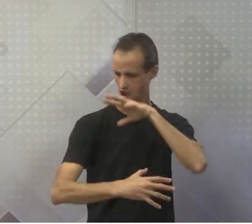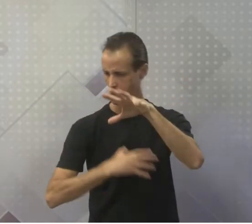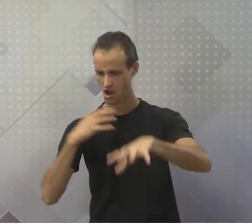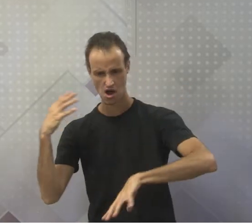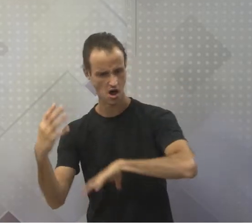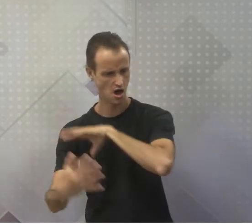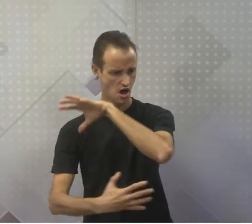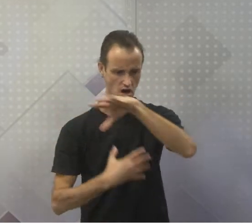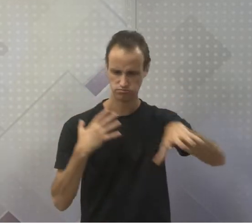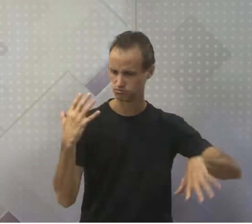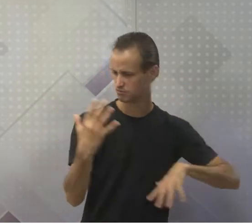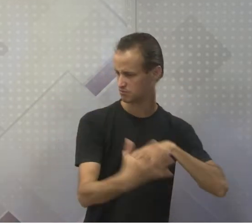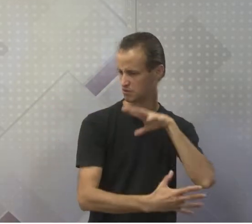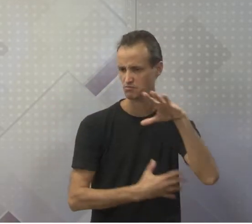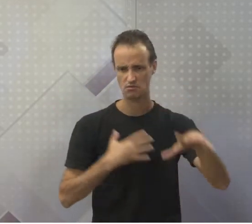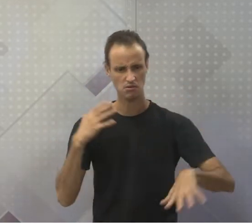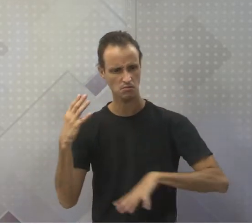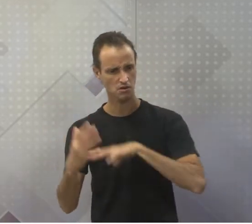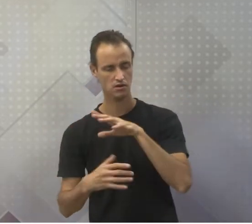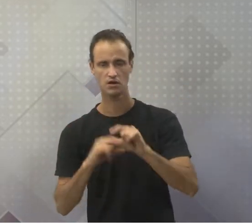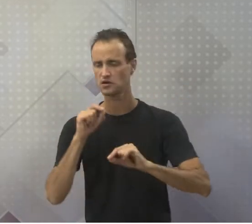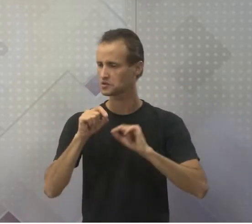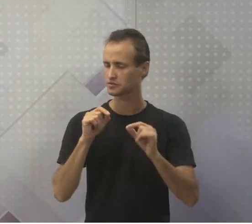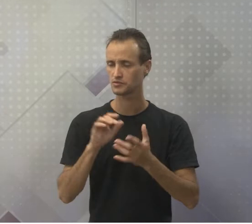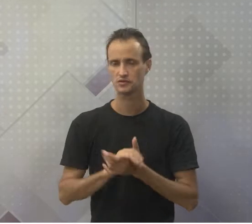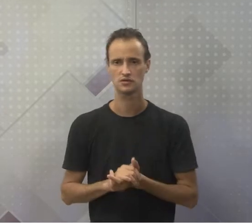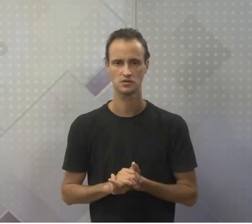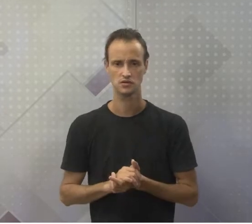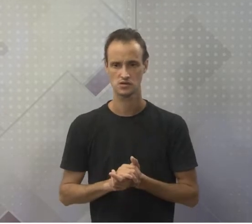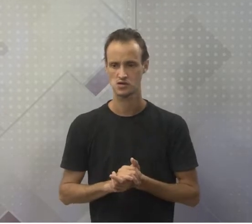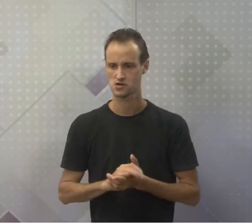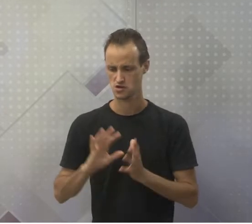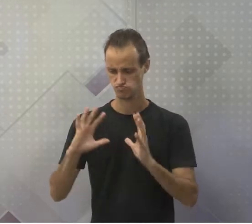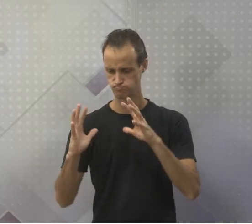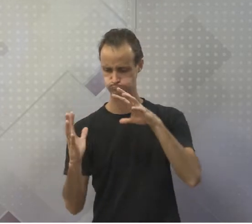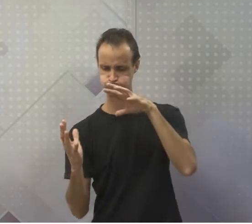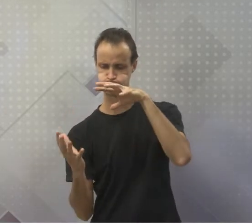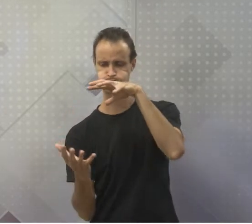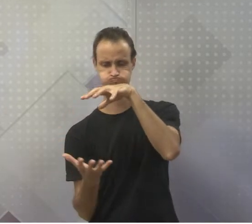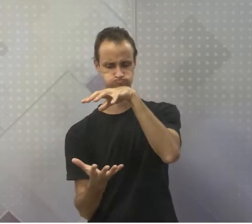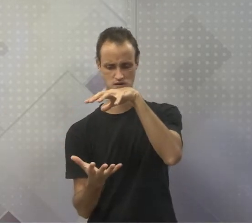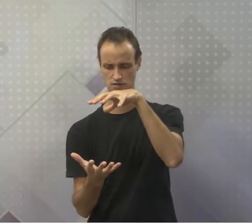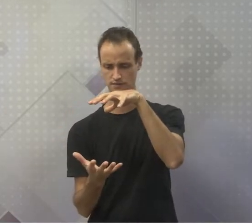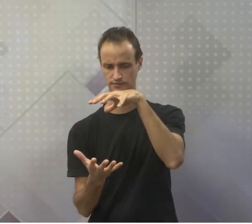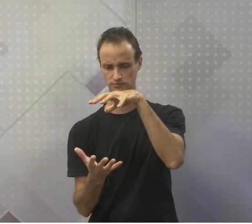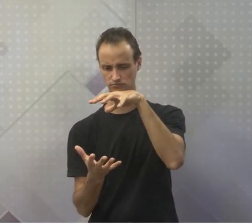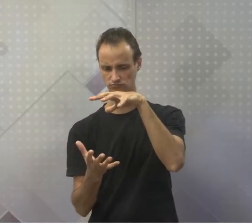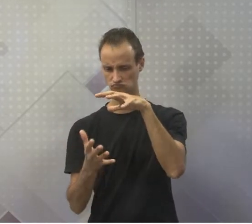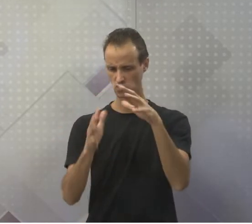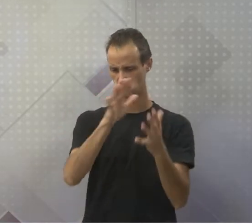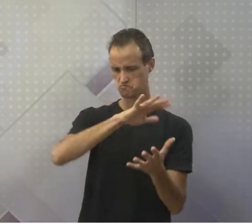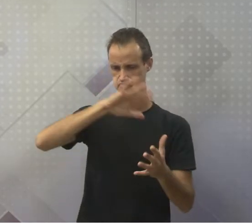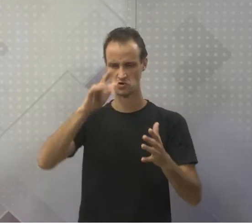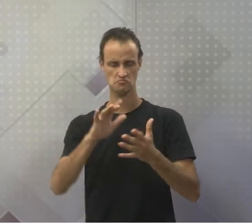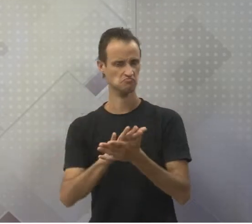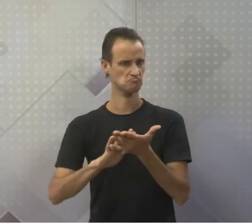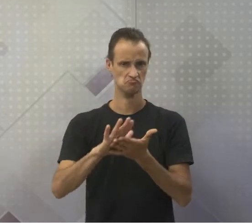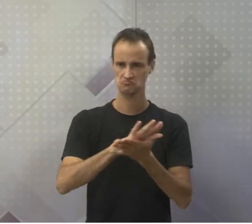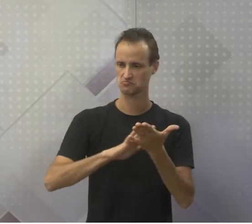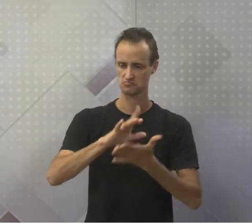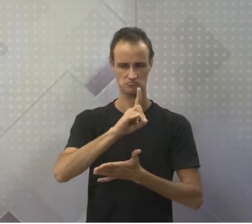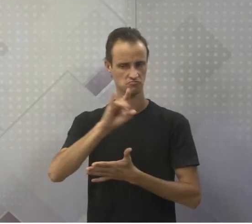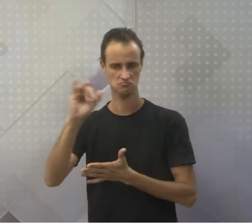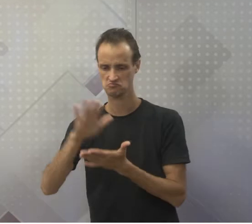O caos, pessoal, é uma massa amorfica, sem dia, sem noite,